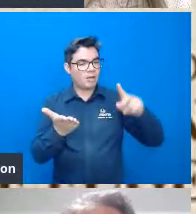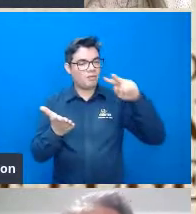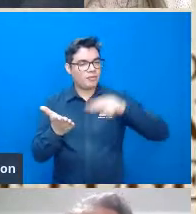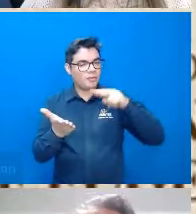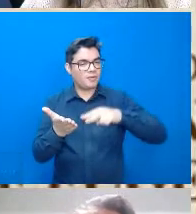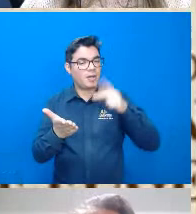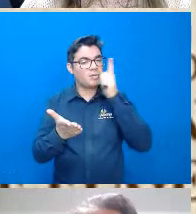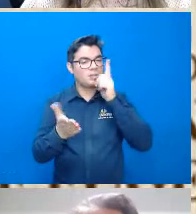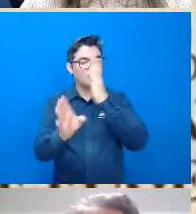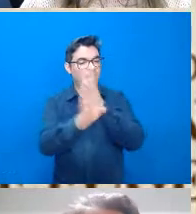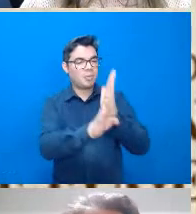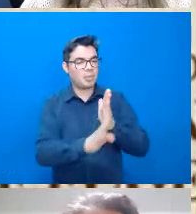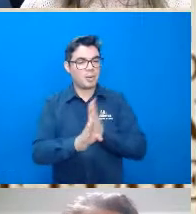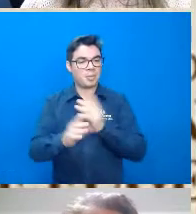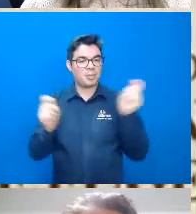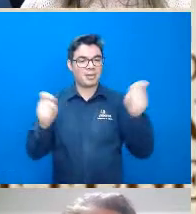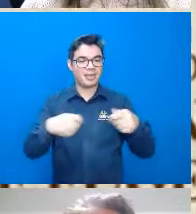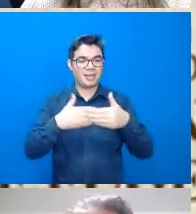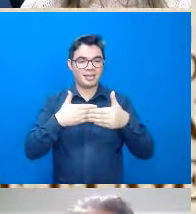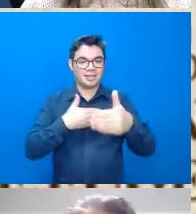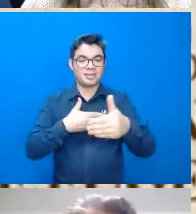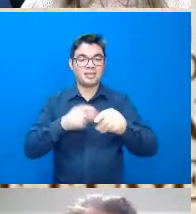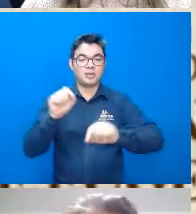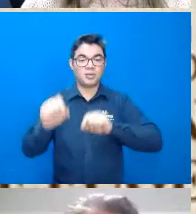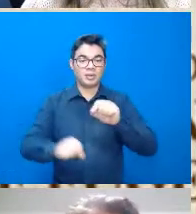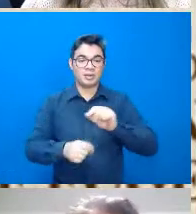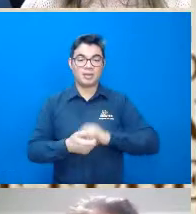coisas e o Odum foi realmente